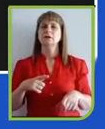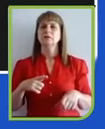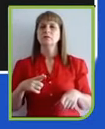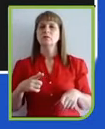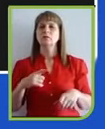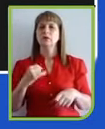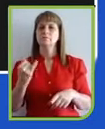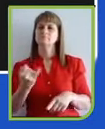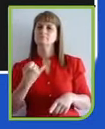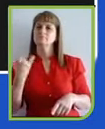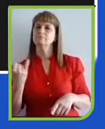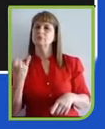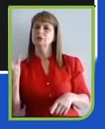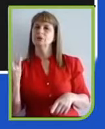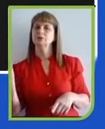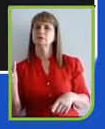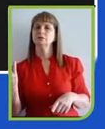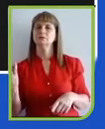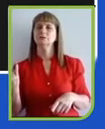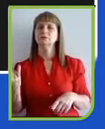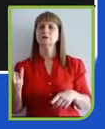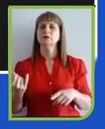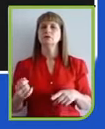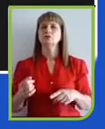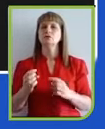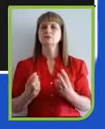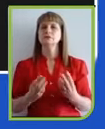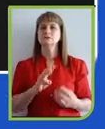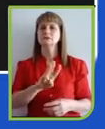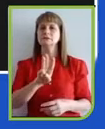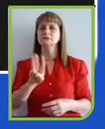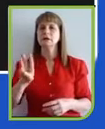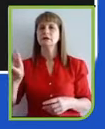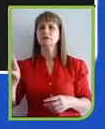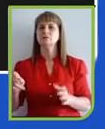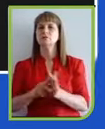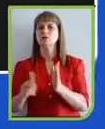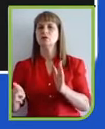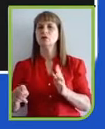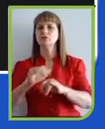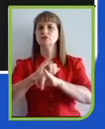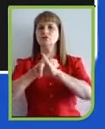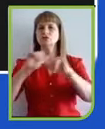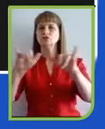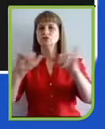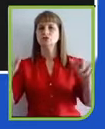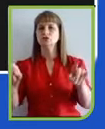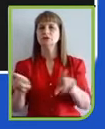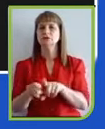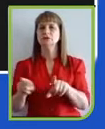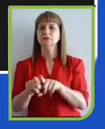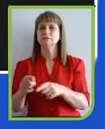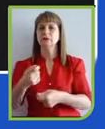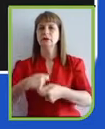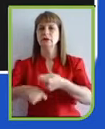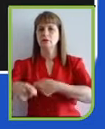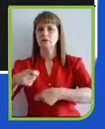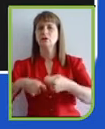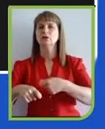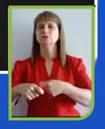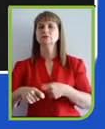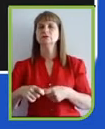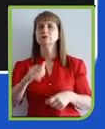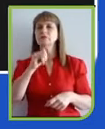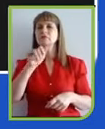de notícias de negócios, e vocês verão que a gente está falando de ESG como nunca se falou